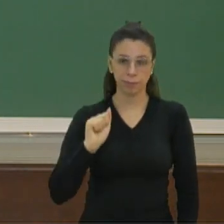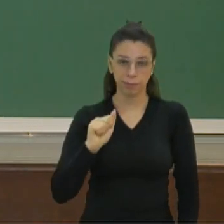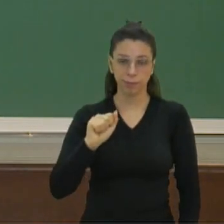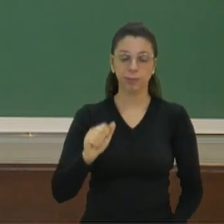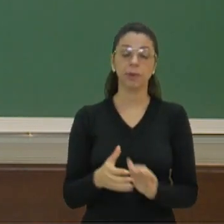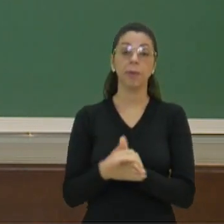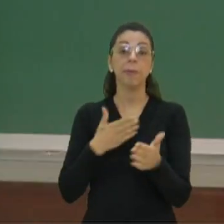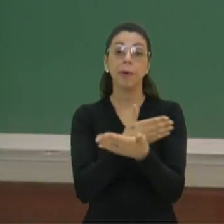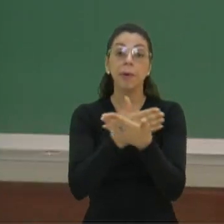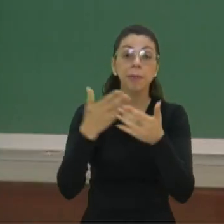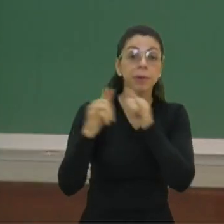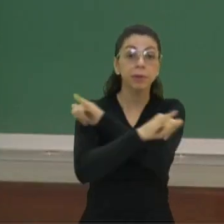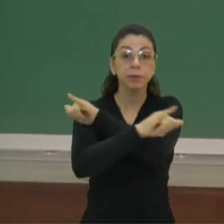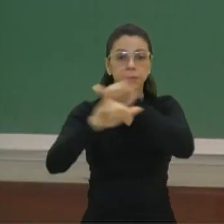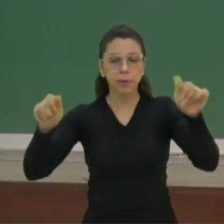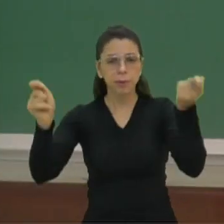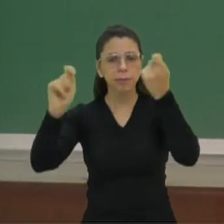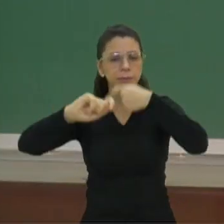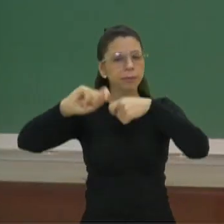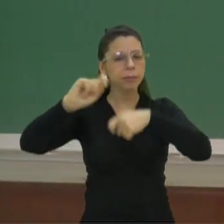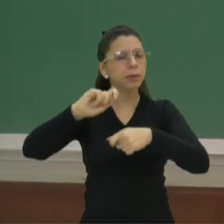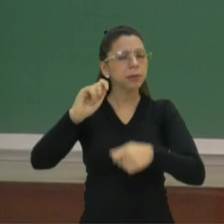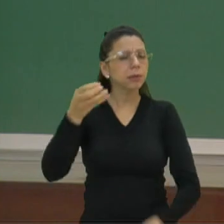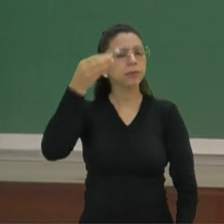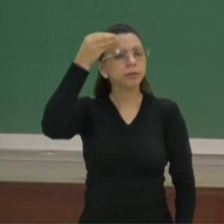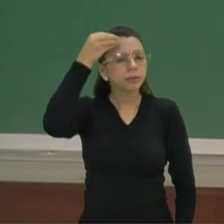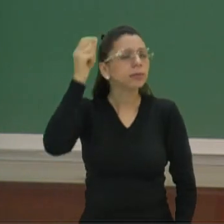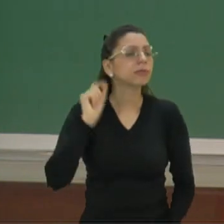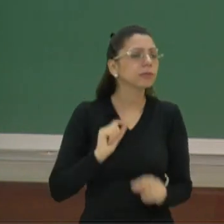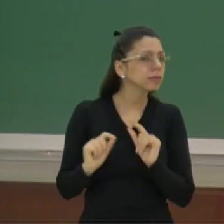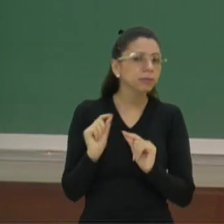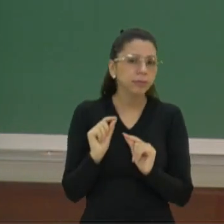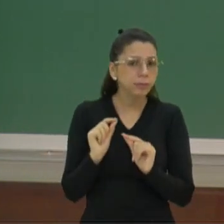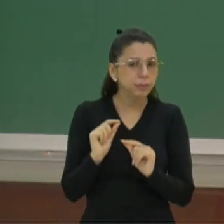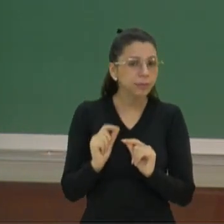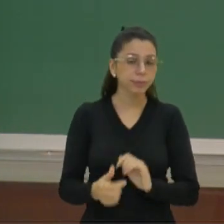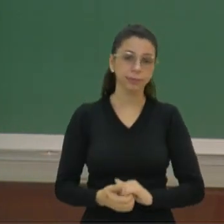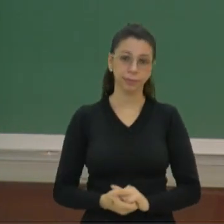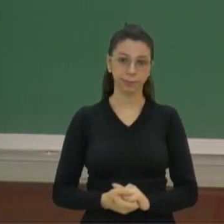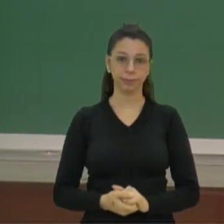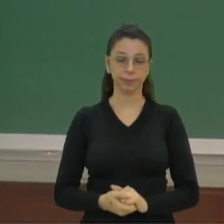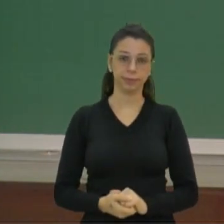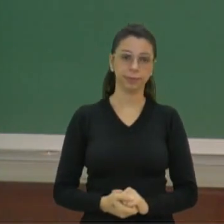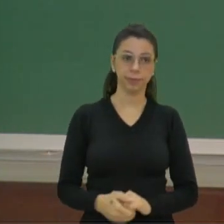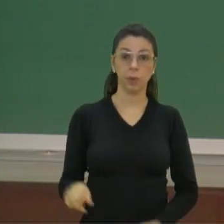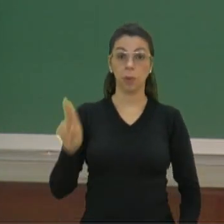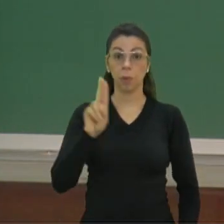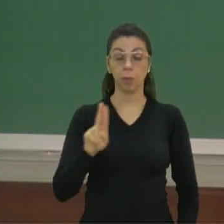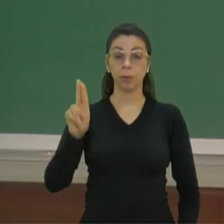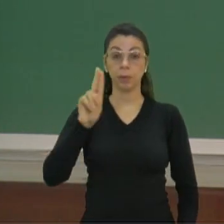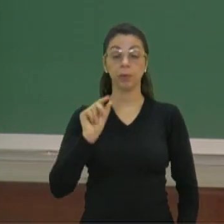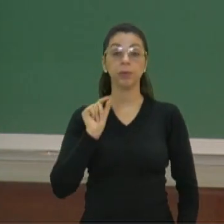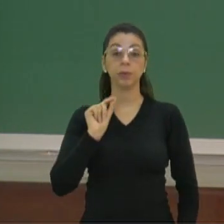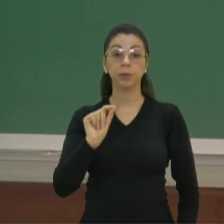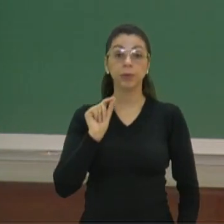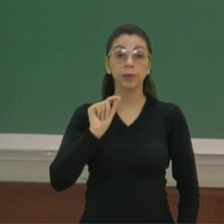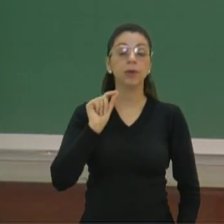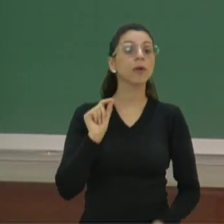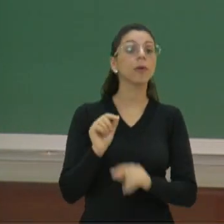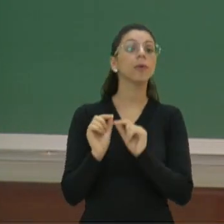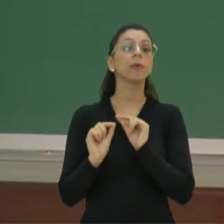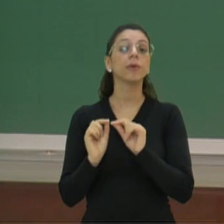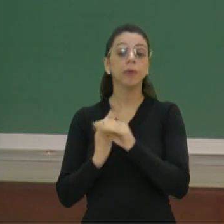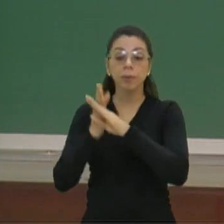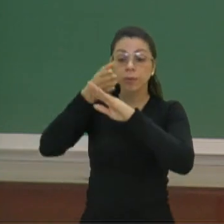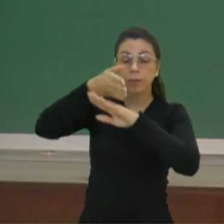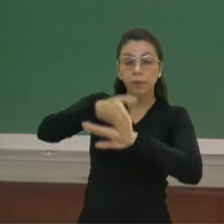vamos aos nossos recados que você precisa ter em mente. Keep in mind! Utilizar os recursos disponíveis para você